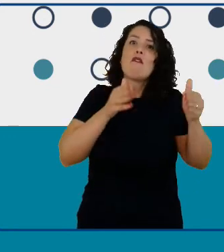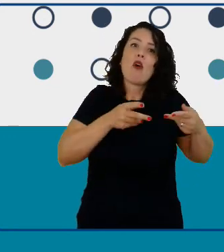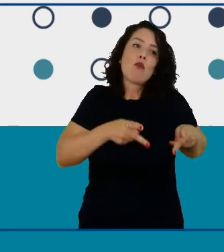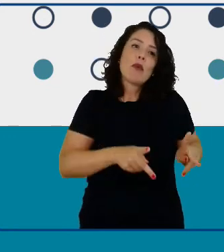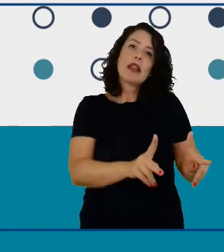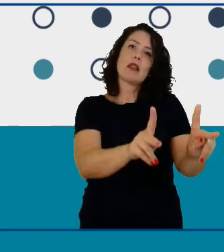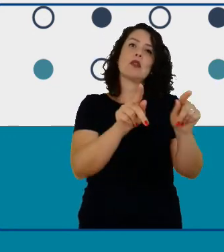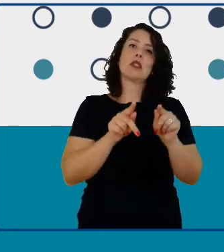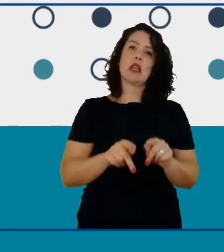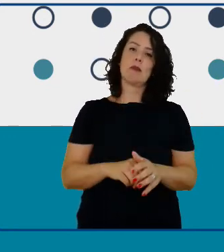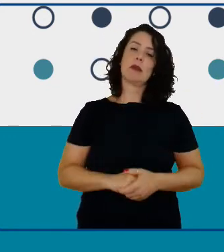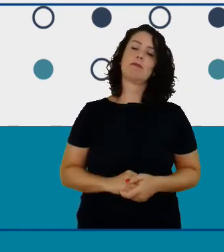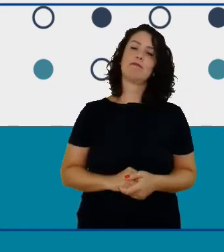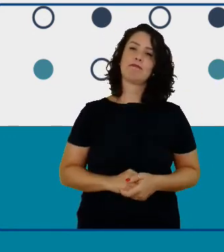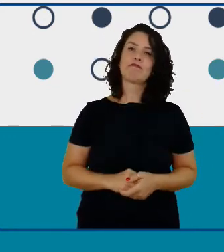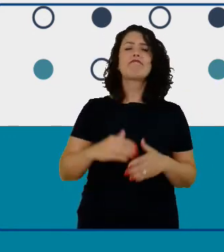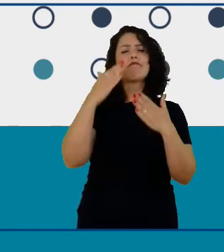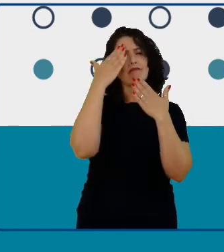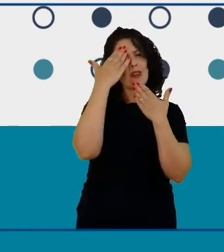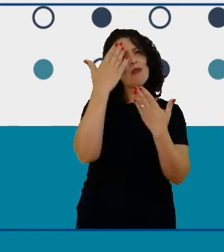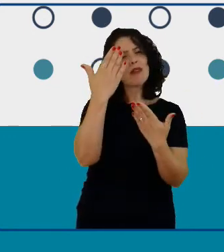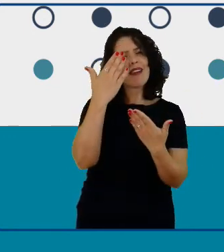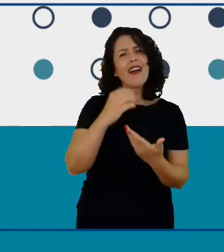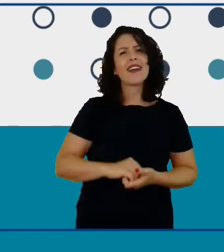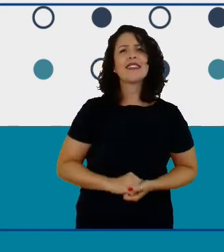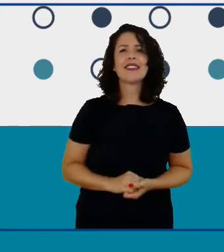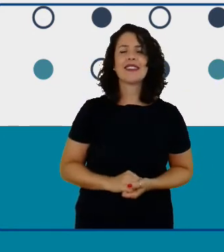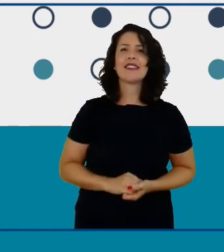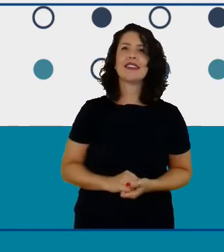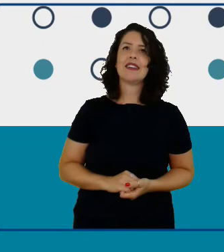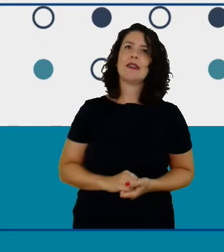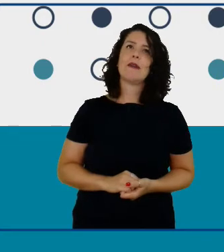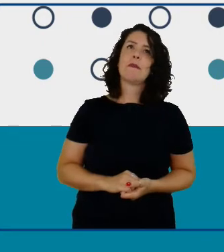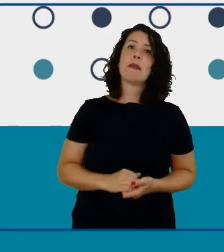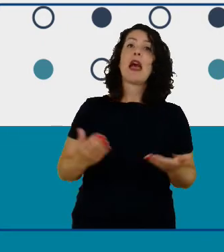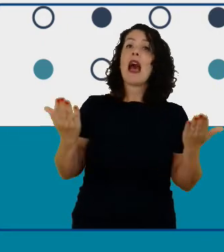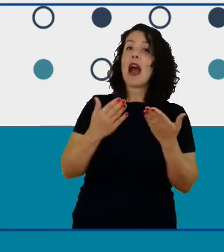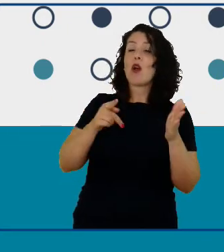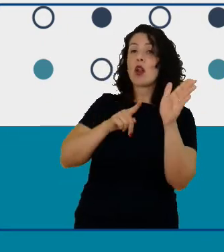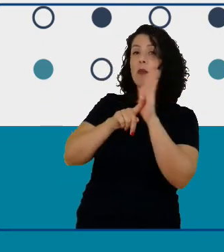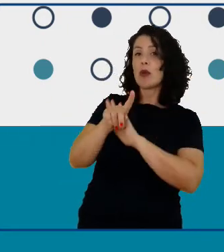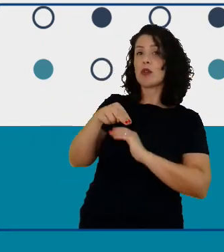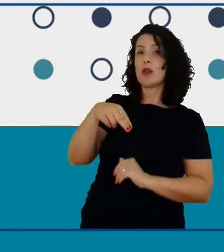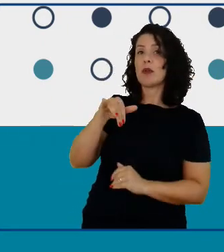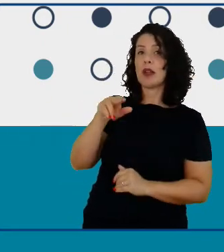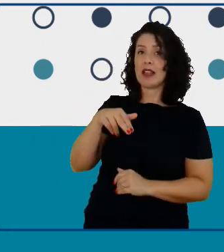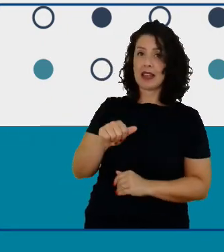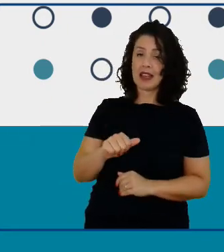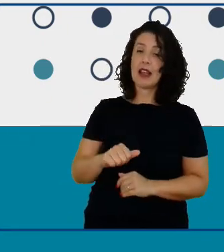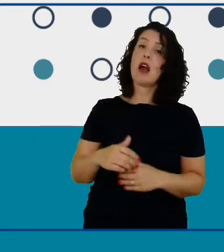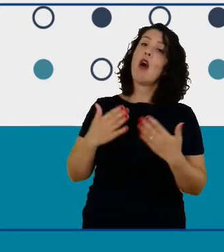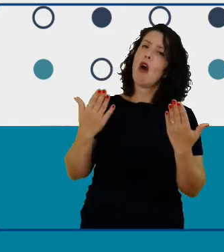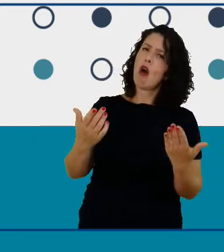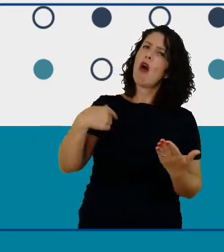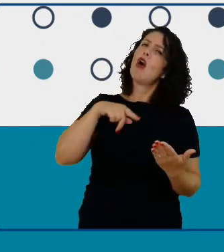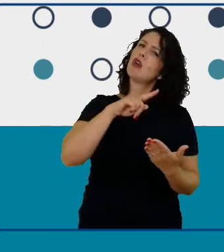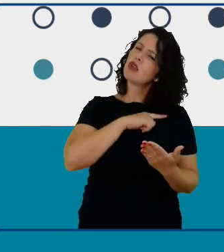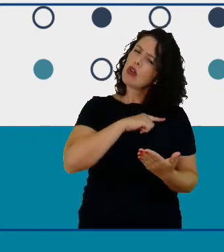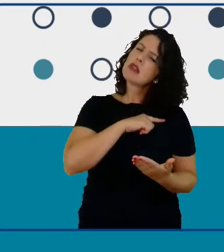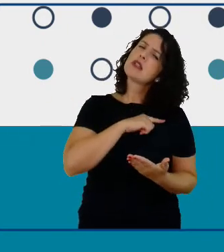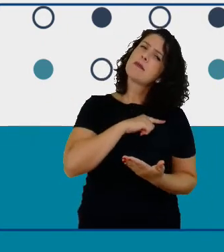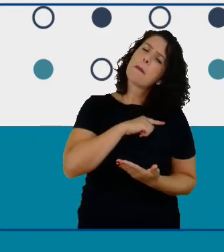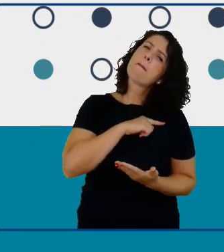Obrigada Camila e agora uma pergunta para a Nina Nina nós falávamos aqui entre nós o